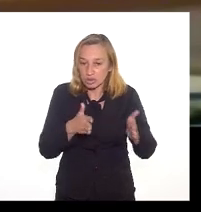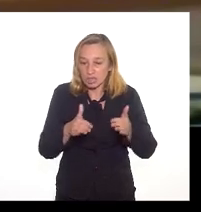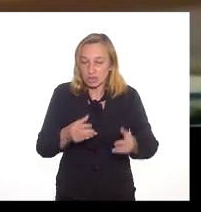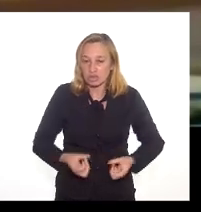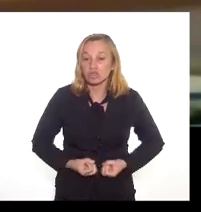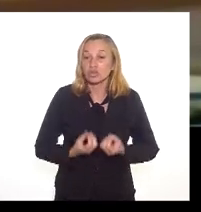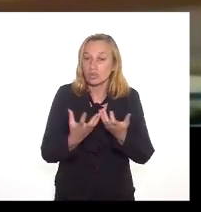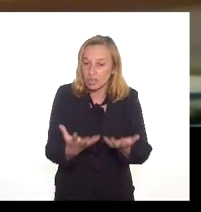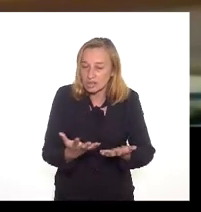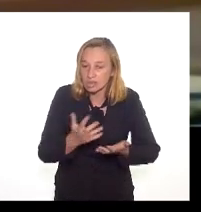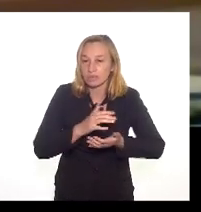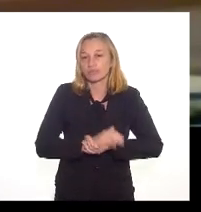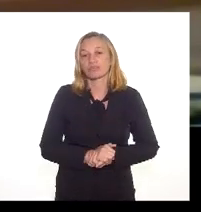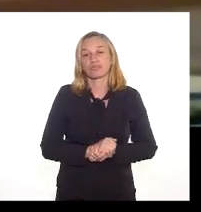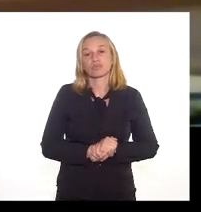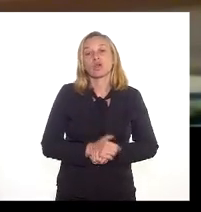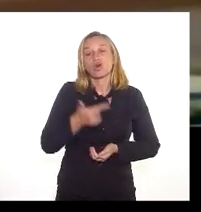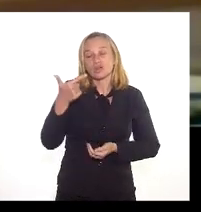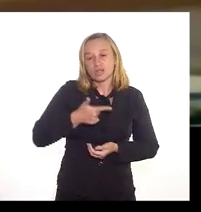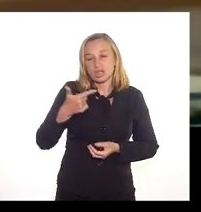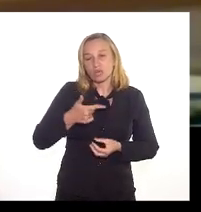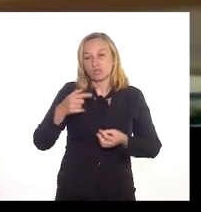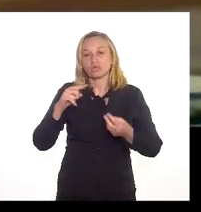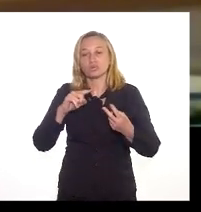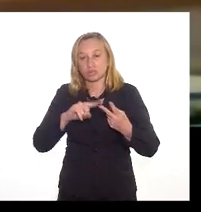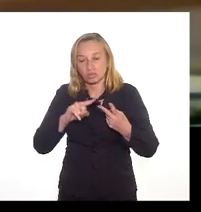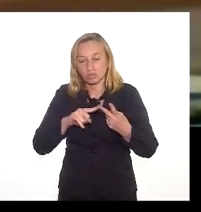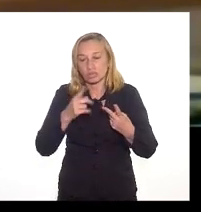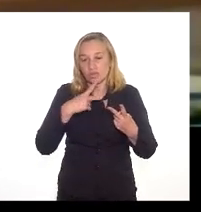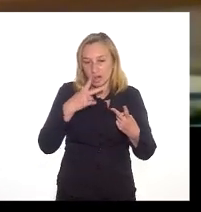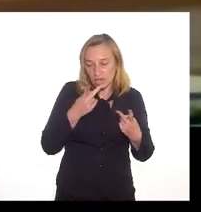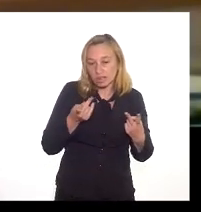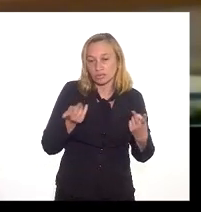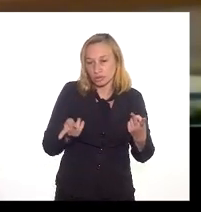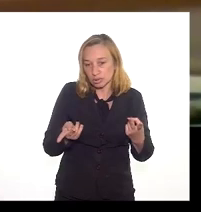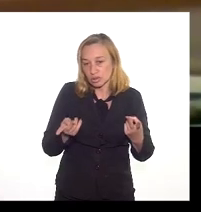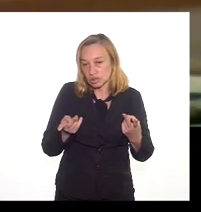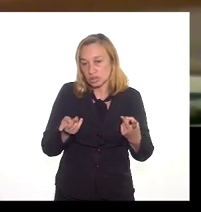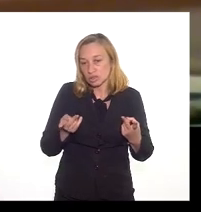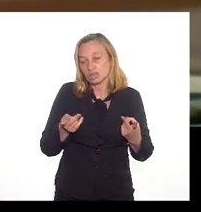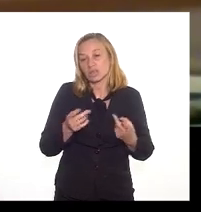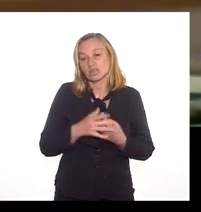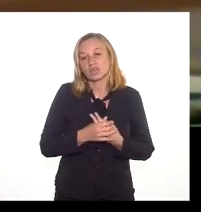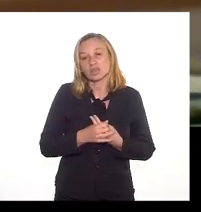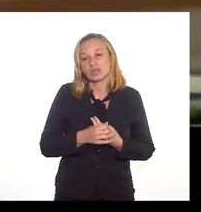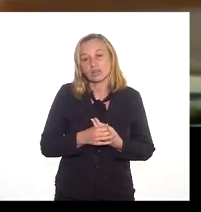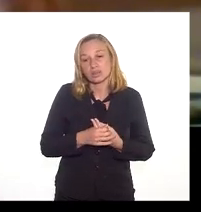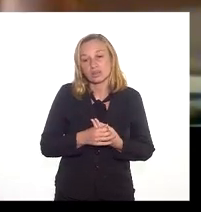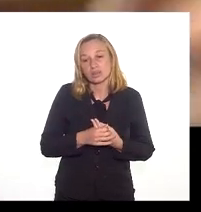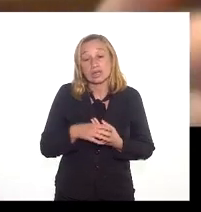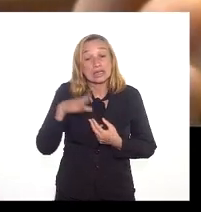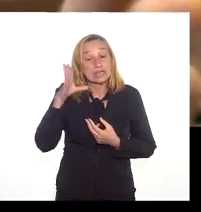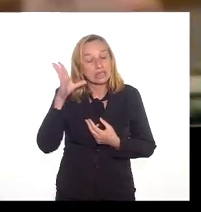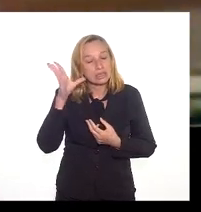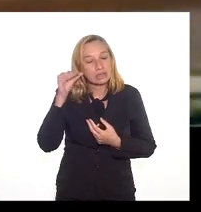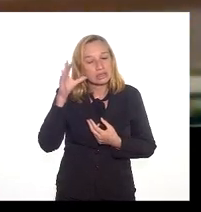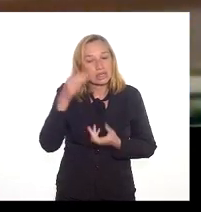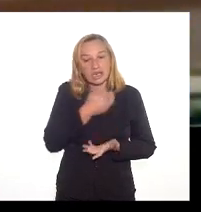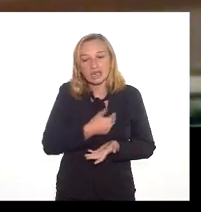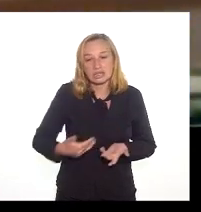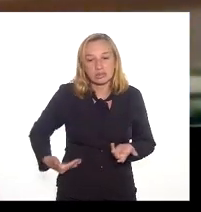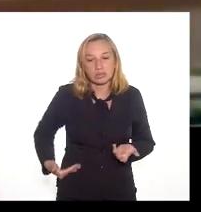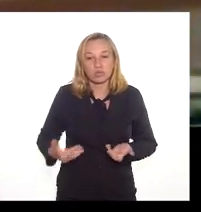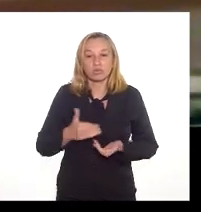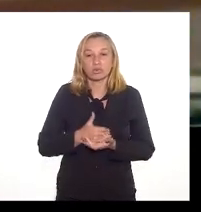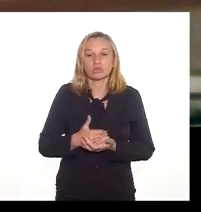doação. O segundo aspecto que nós consideramos extremamente relevante diz respeito ao interesse público na